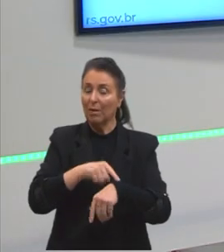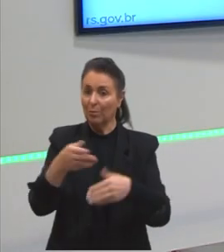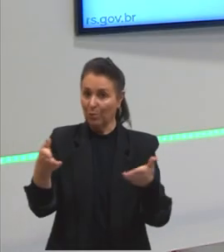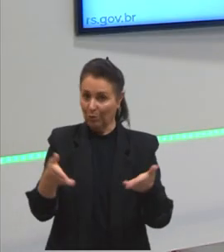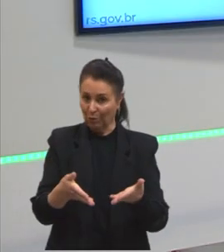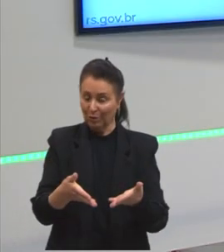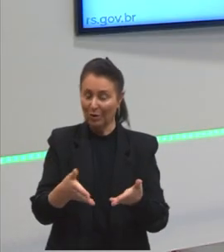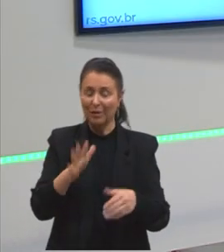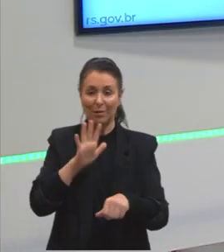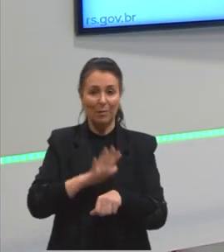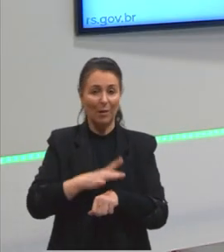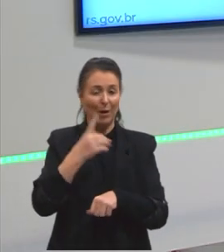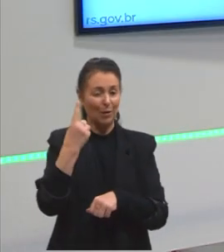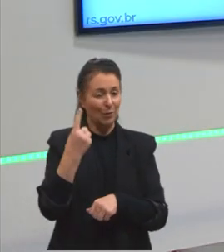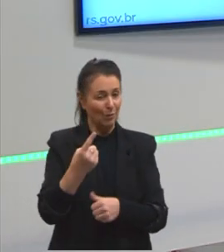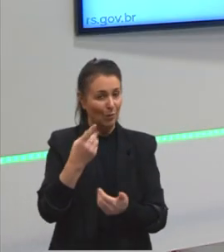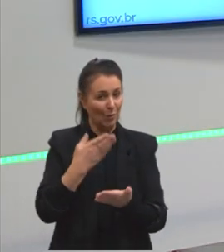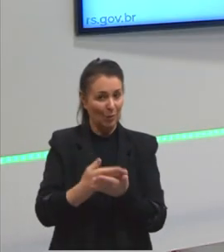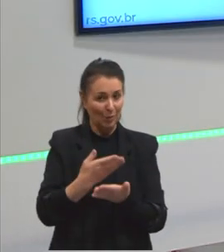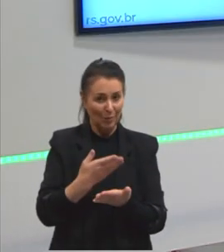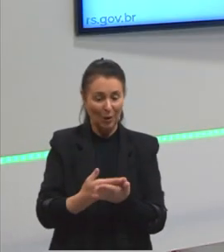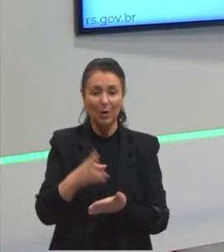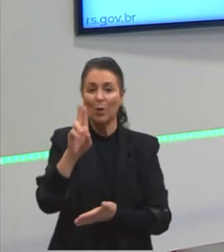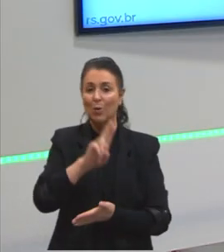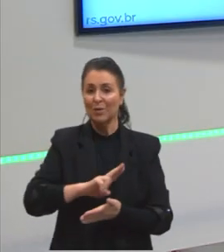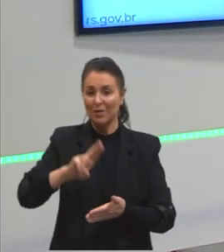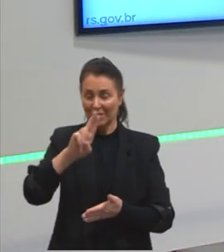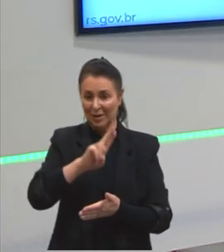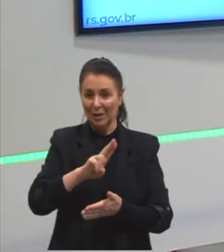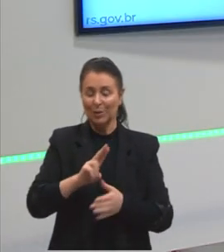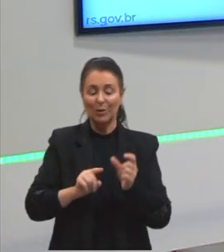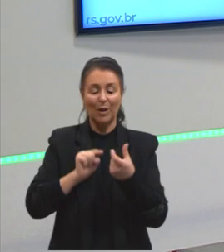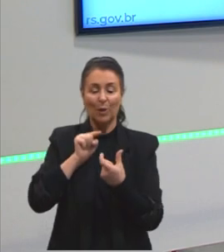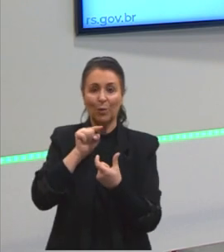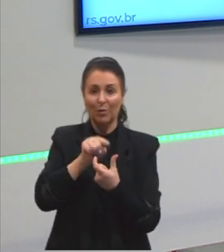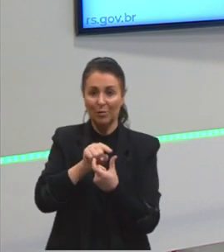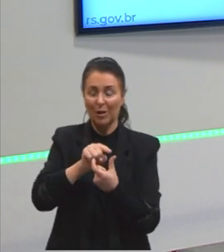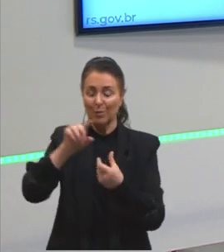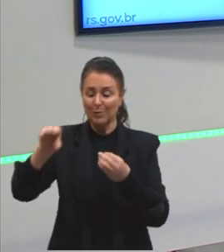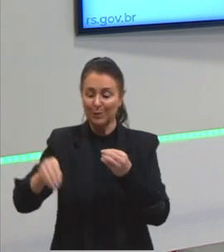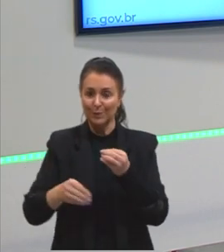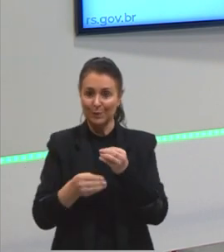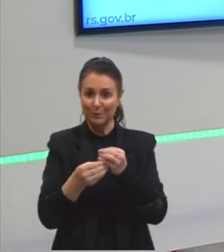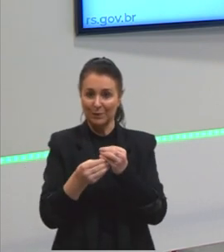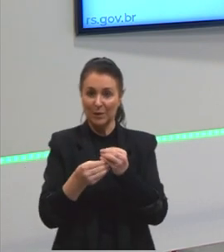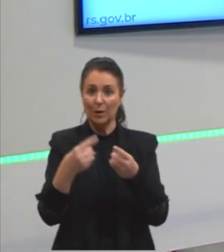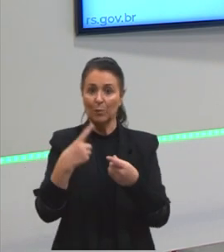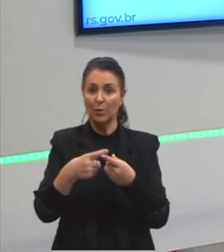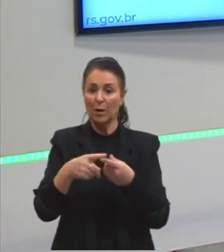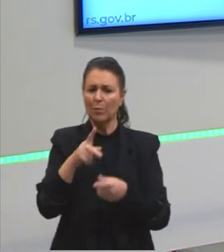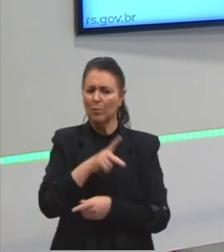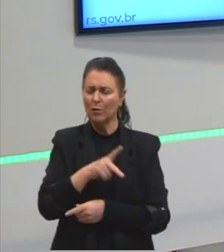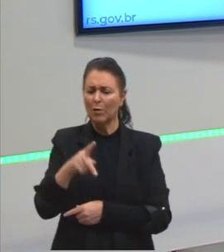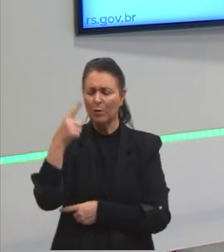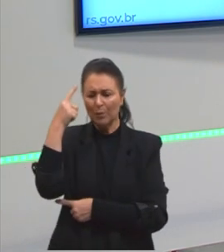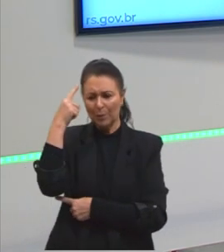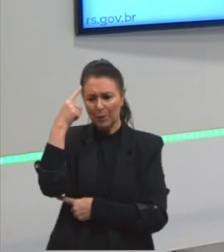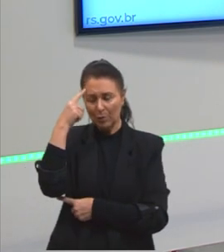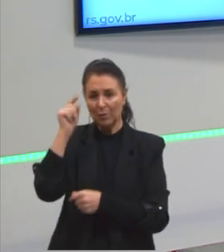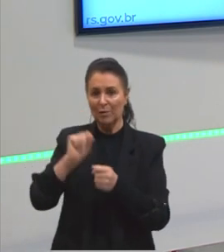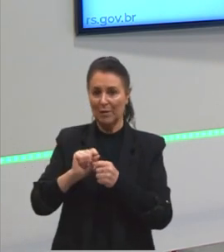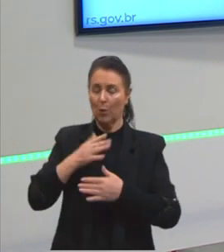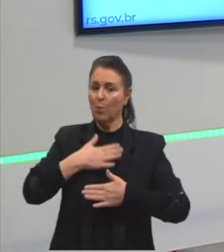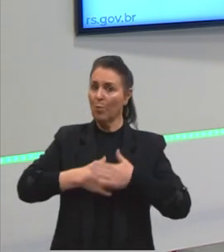terceira aula, provavelmente com os nossos termos acessórios, para fechar isso, porque eu resolvi ir com calma.